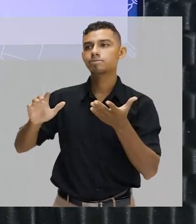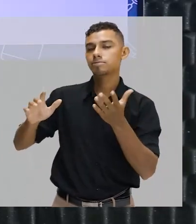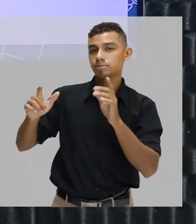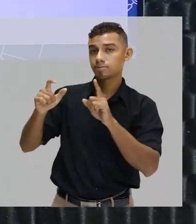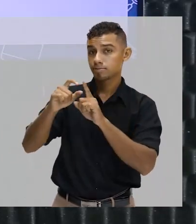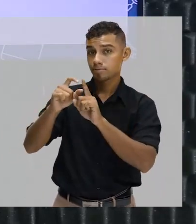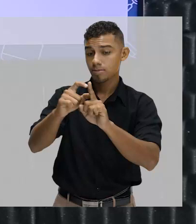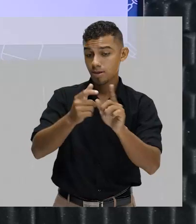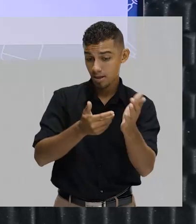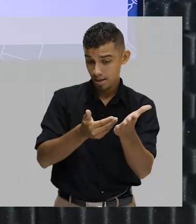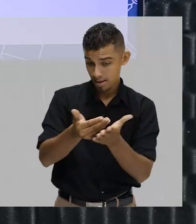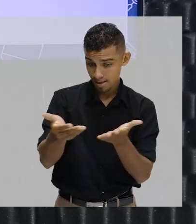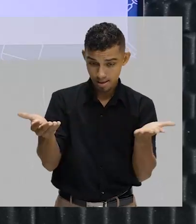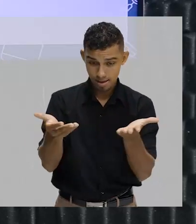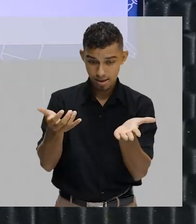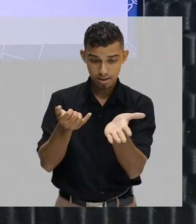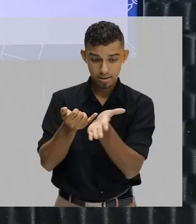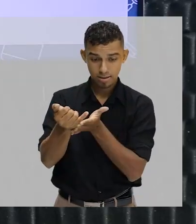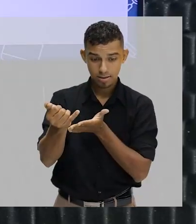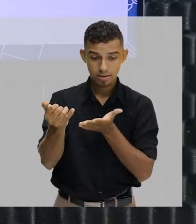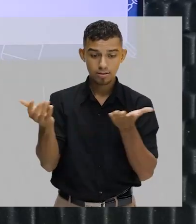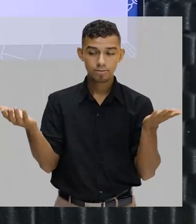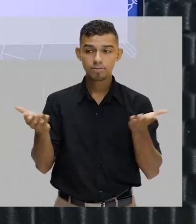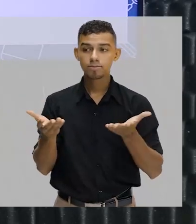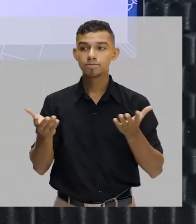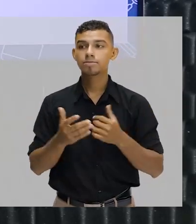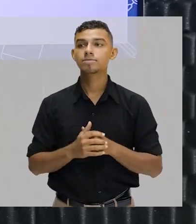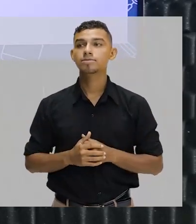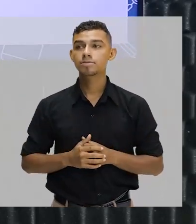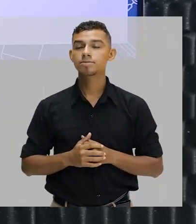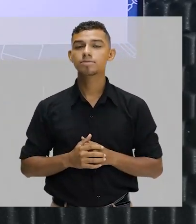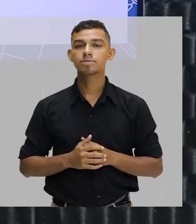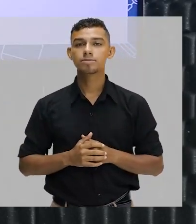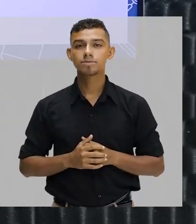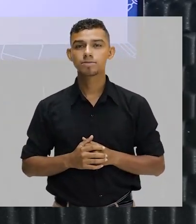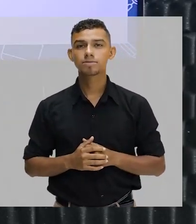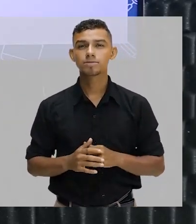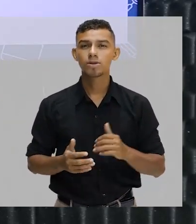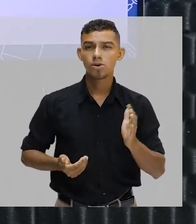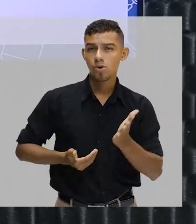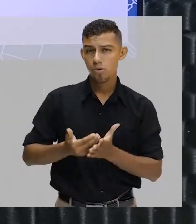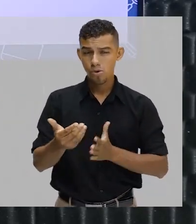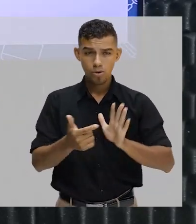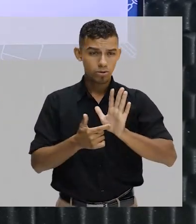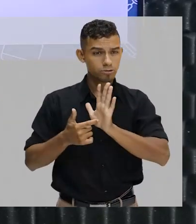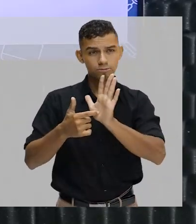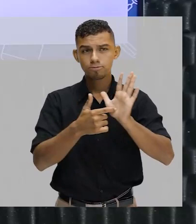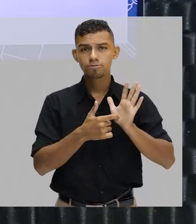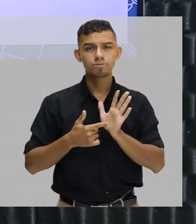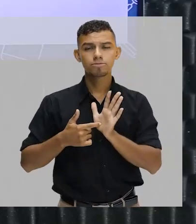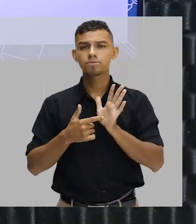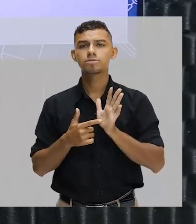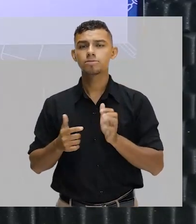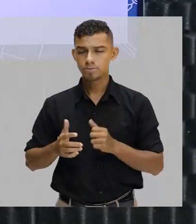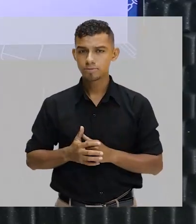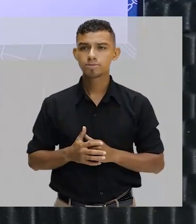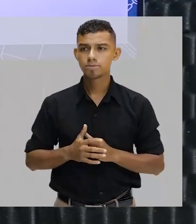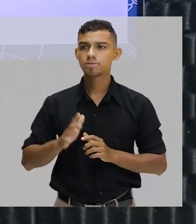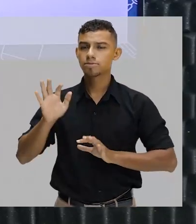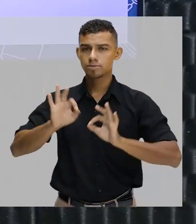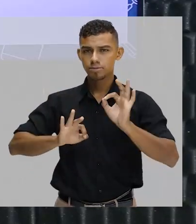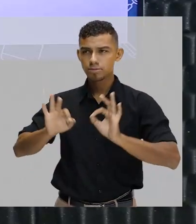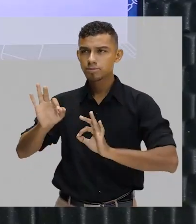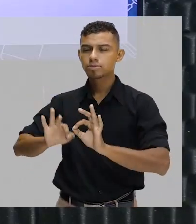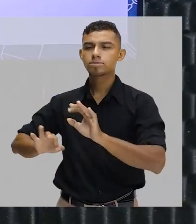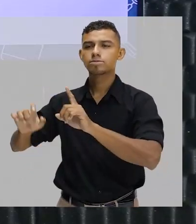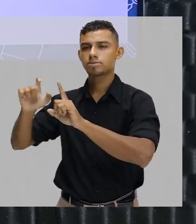Vamos começar por uma introdução, nossa Introduction to Word Formation, que é a nossa apresentação e introdução à formação